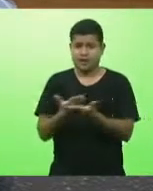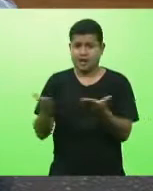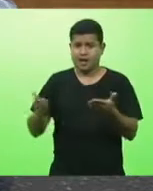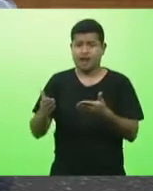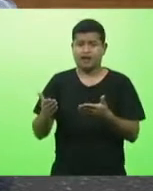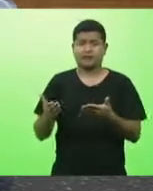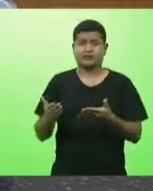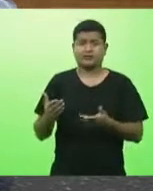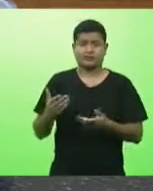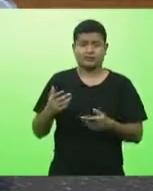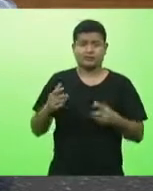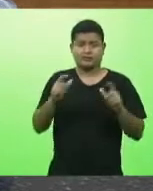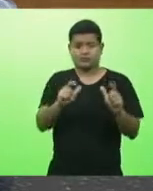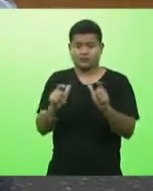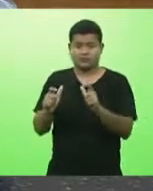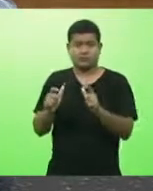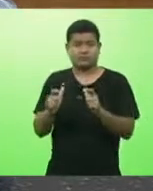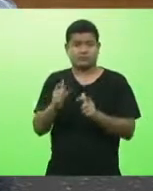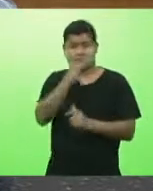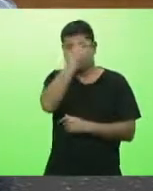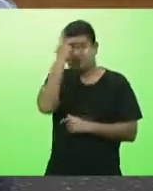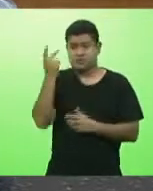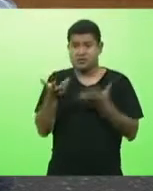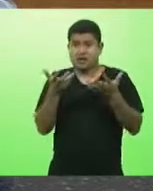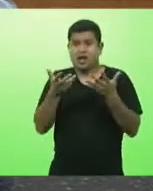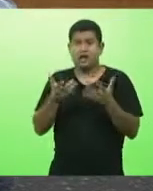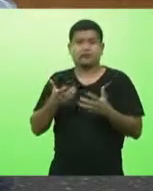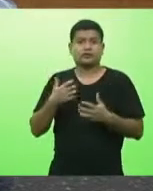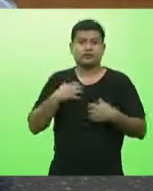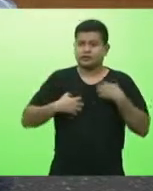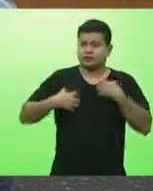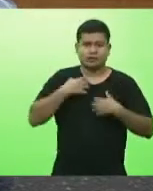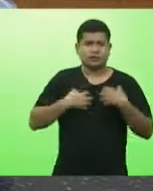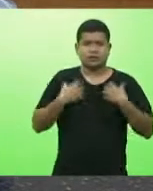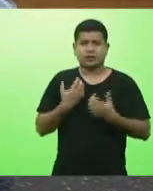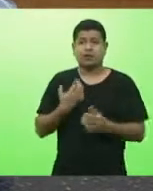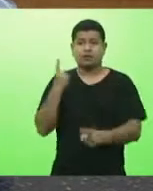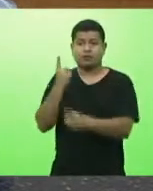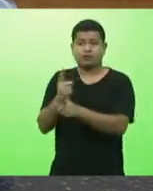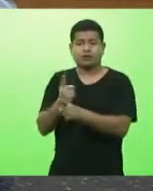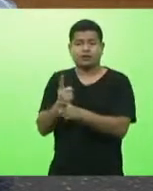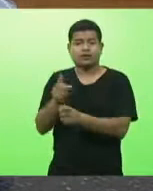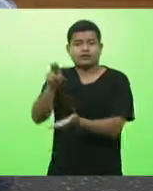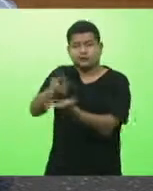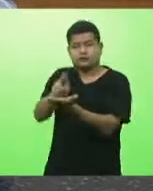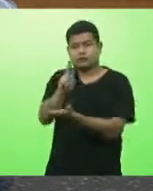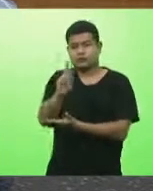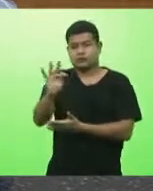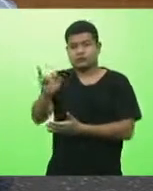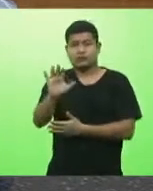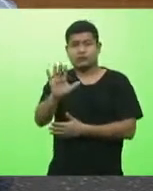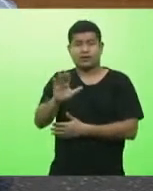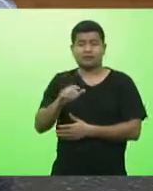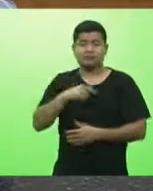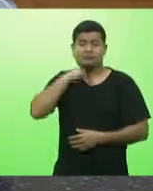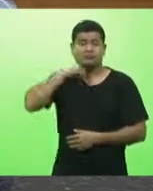encontram mais leitos de UTI e que morrem na fila